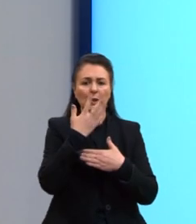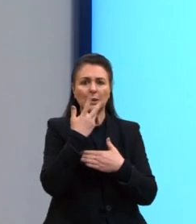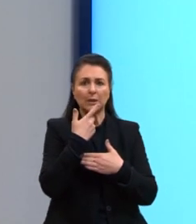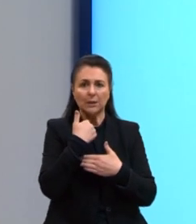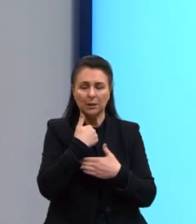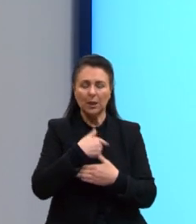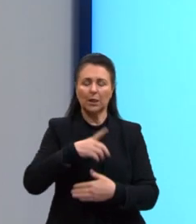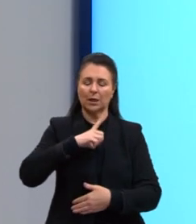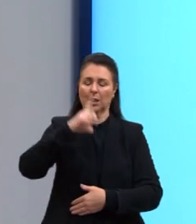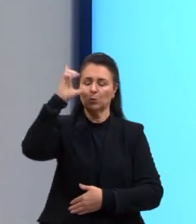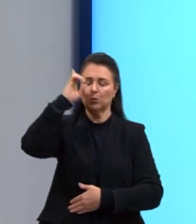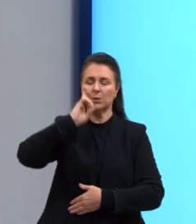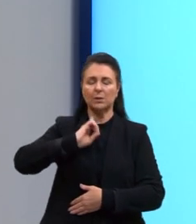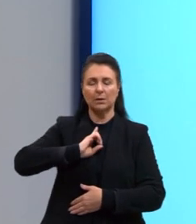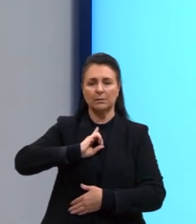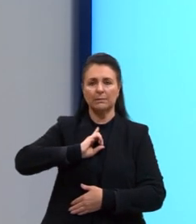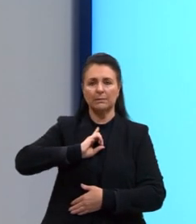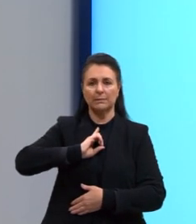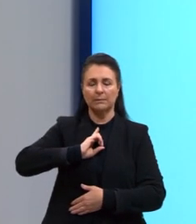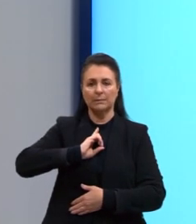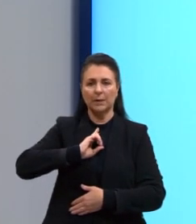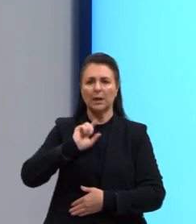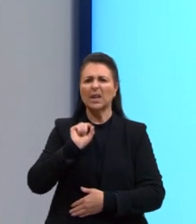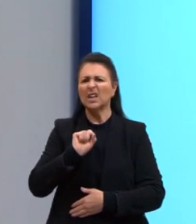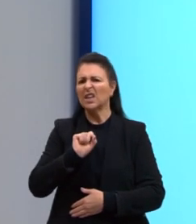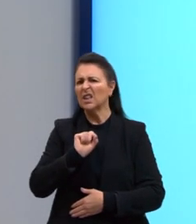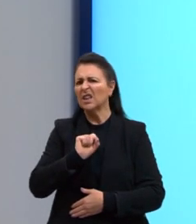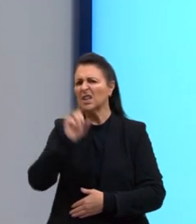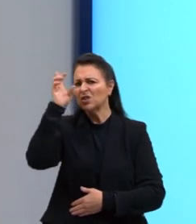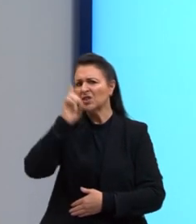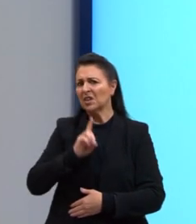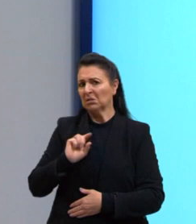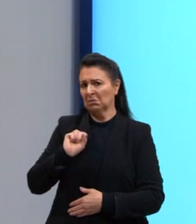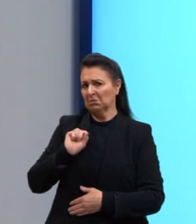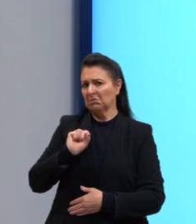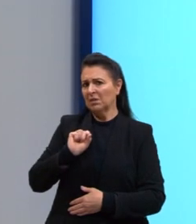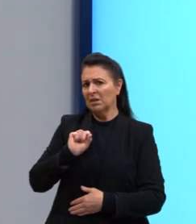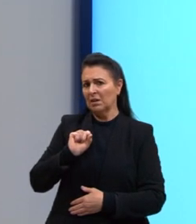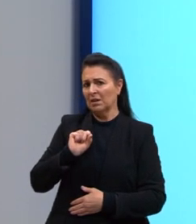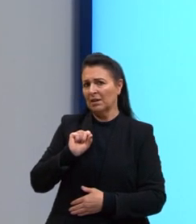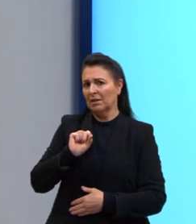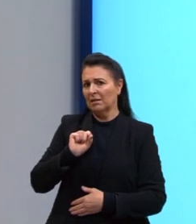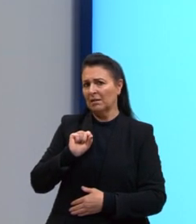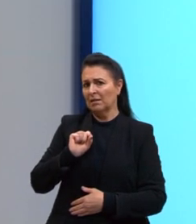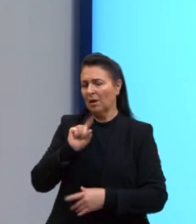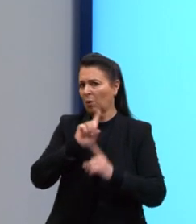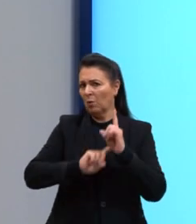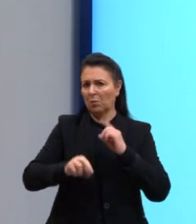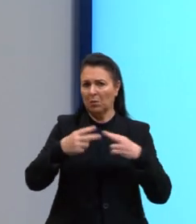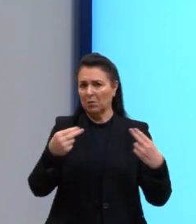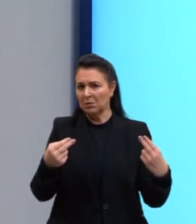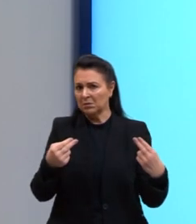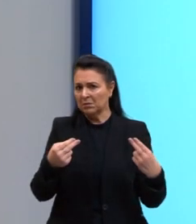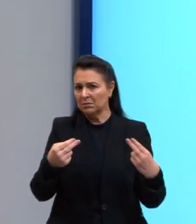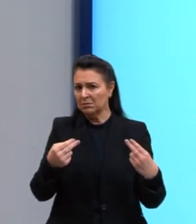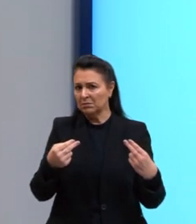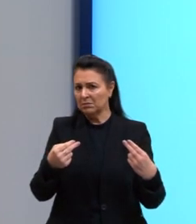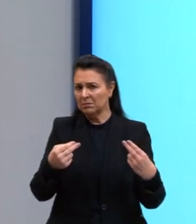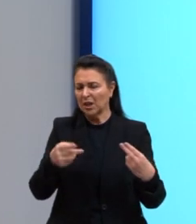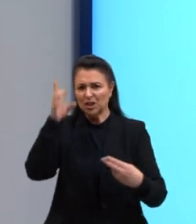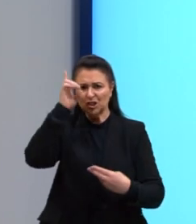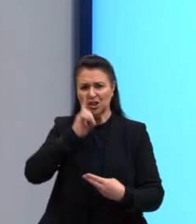tem o direito. Quem tem o direito, tem o direito de alguma coisa ou a alguma coisa.